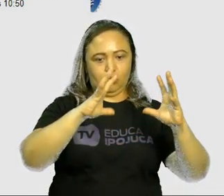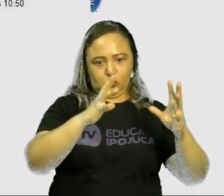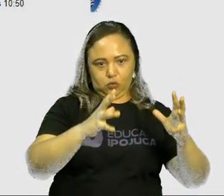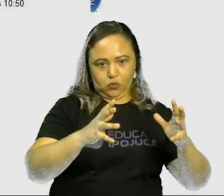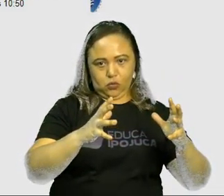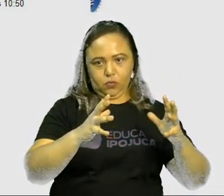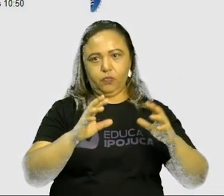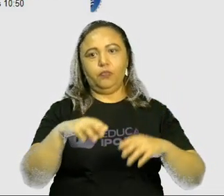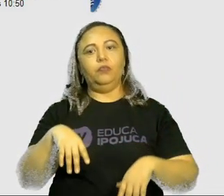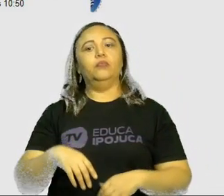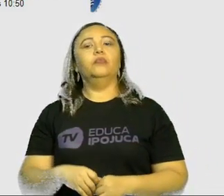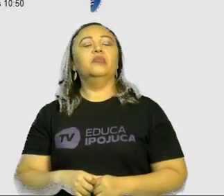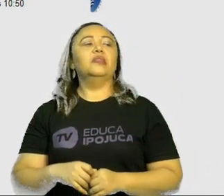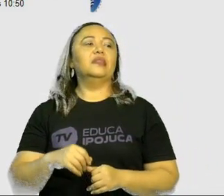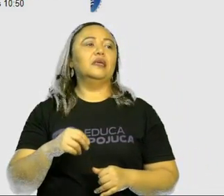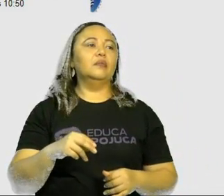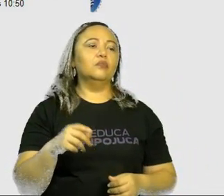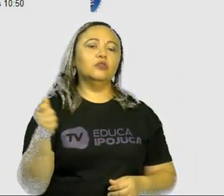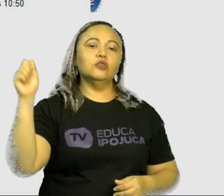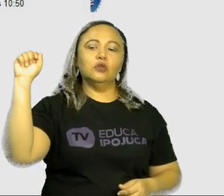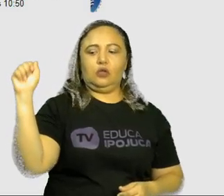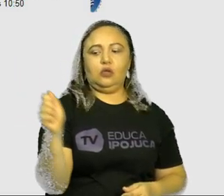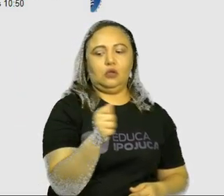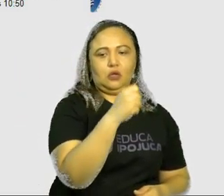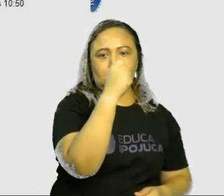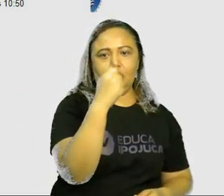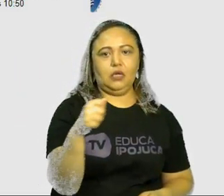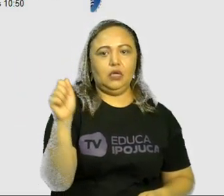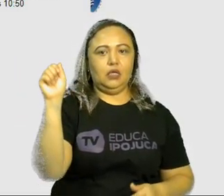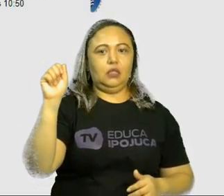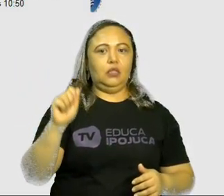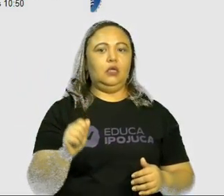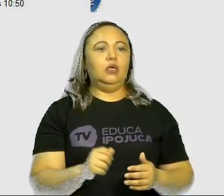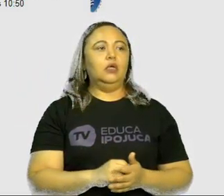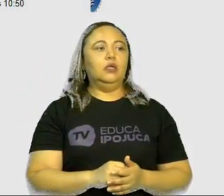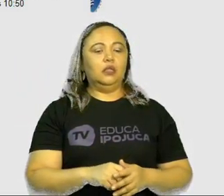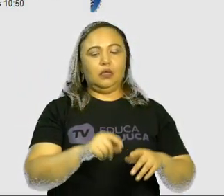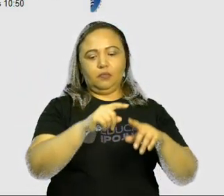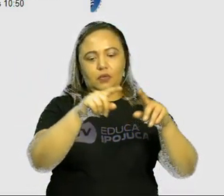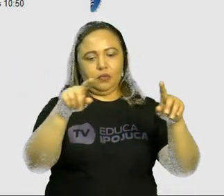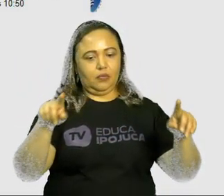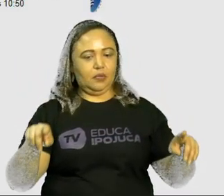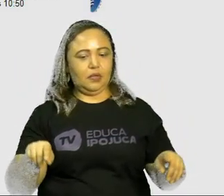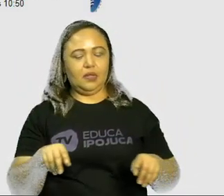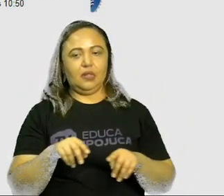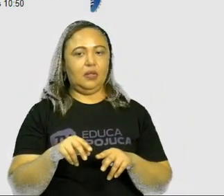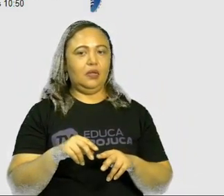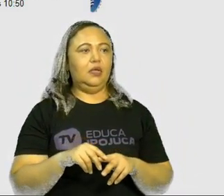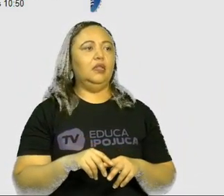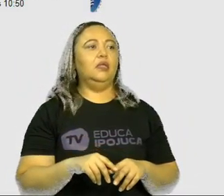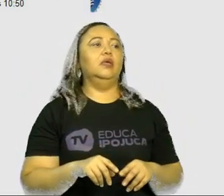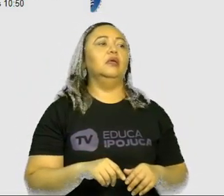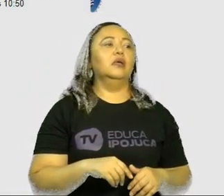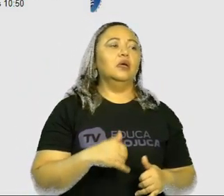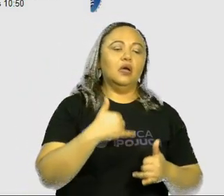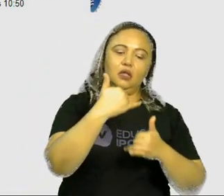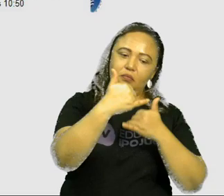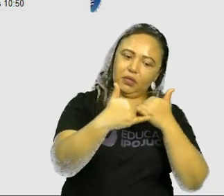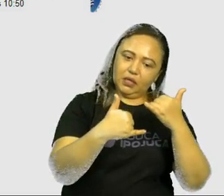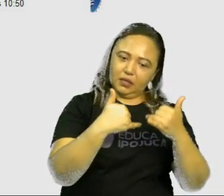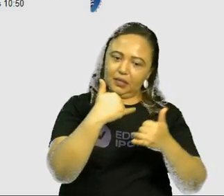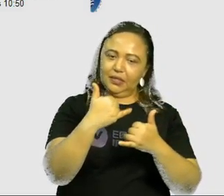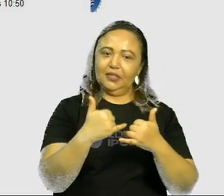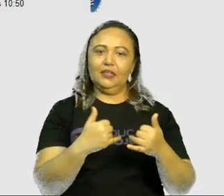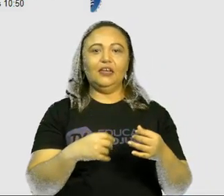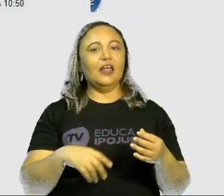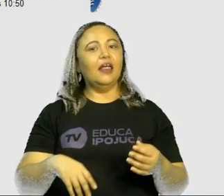que vão se misturando, né? Jogos de antigamente, brincadeiras de antigamente com brincadeiras atuais.